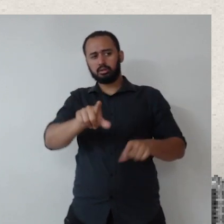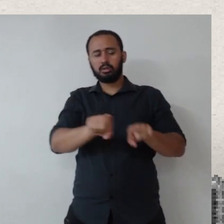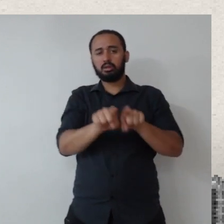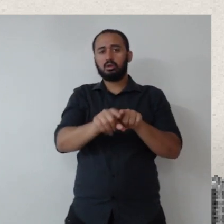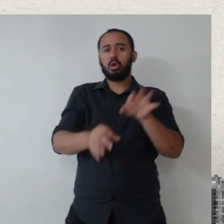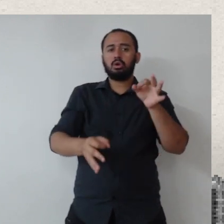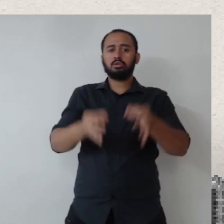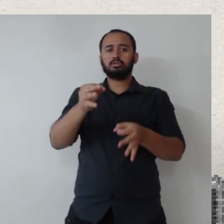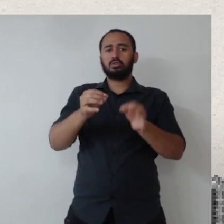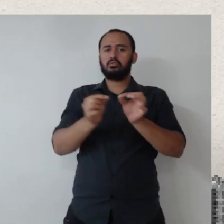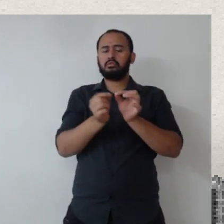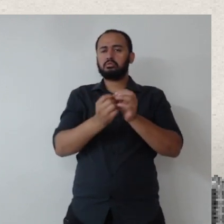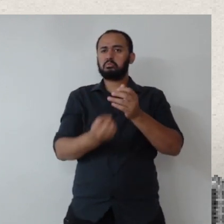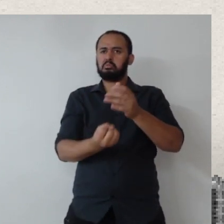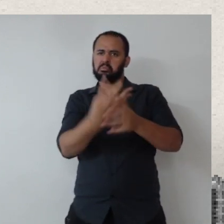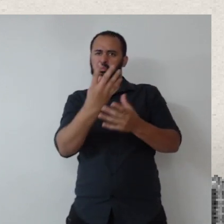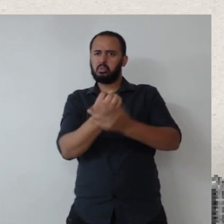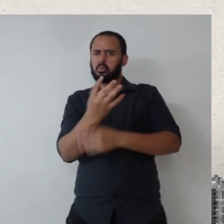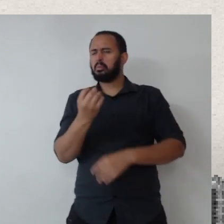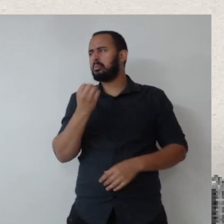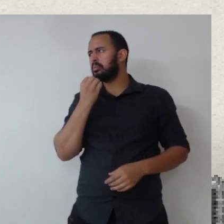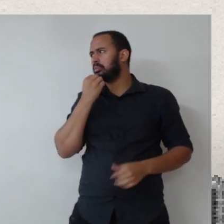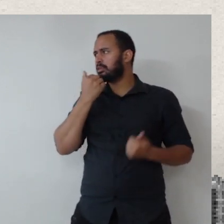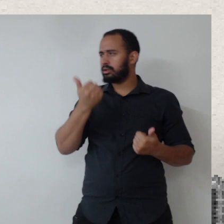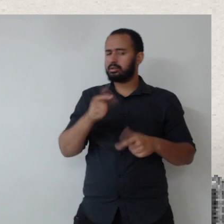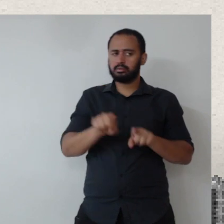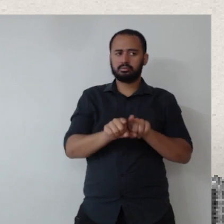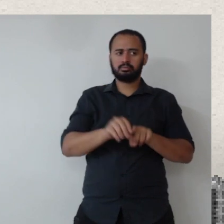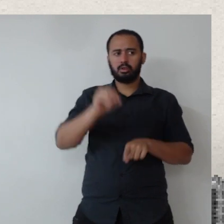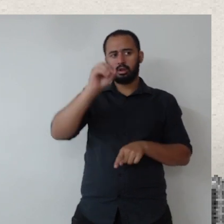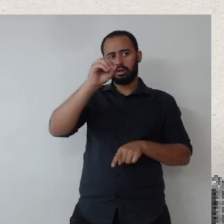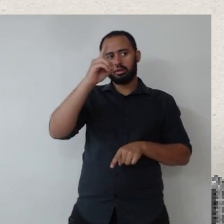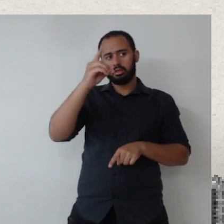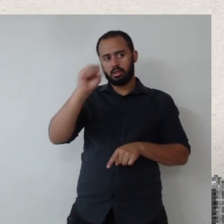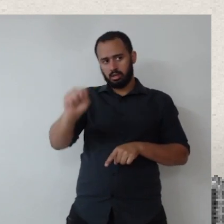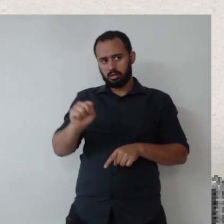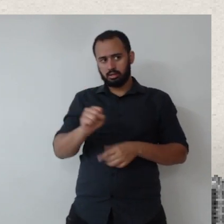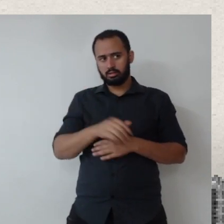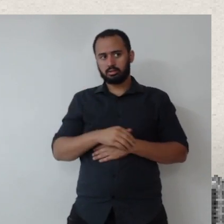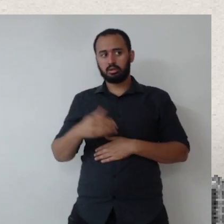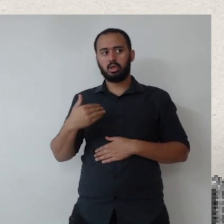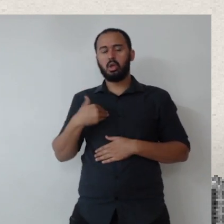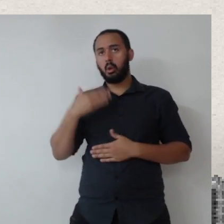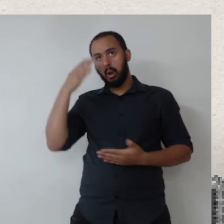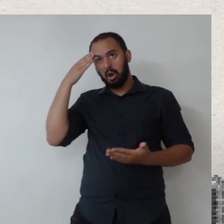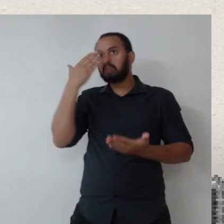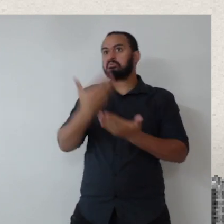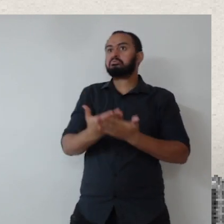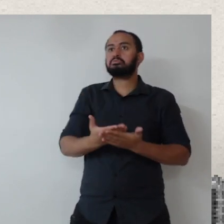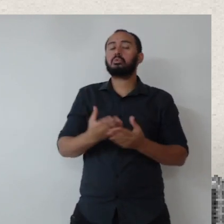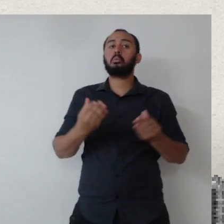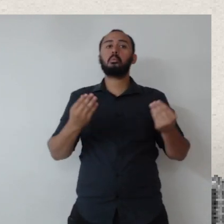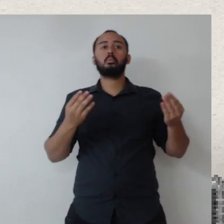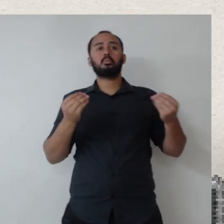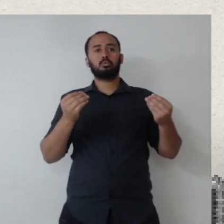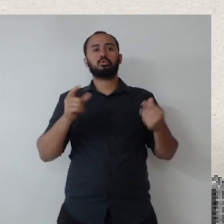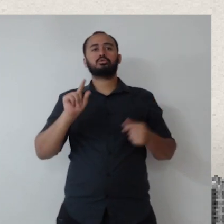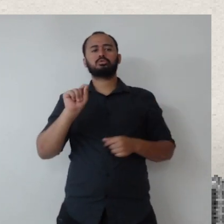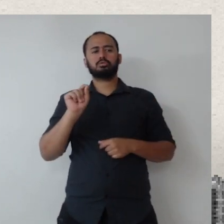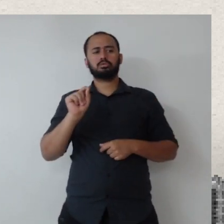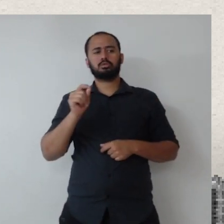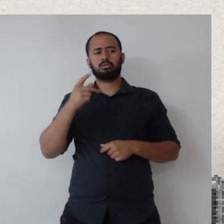judiciário tem feito muita coisa interessante na concepção dos objetivos dos ODS, né? Eu acredito muito nessa